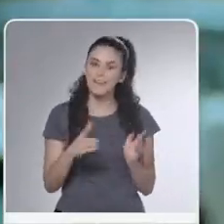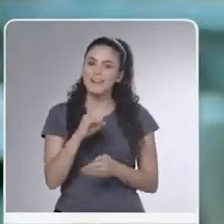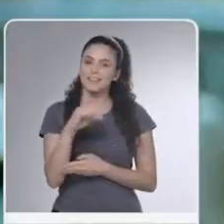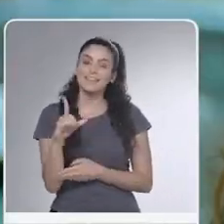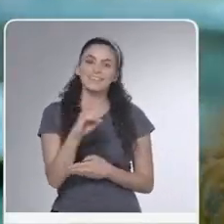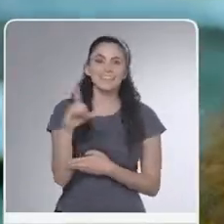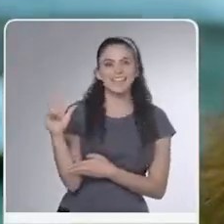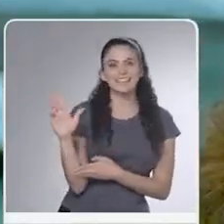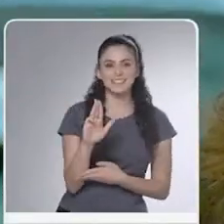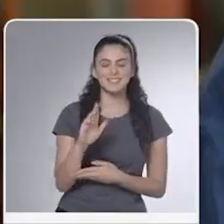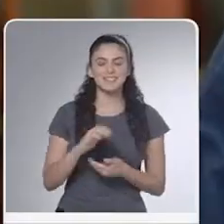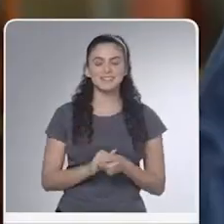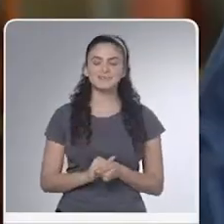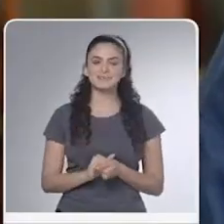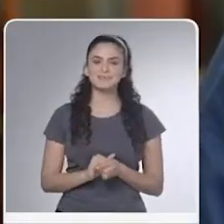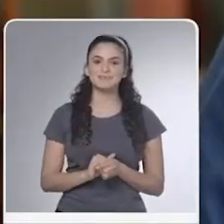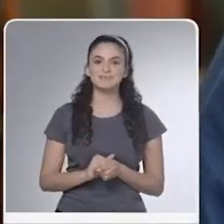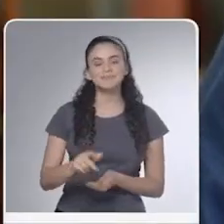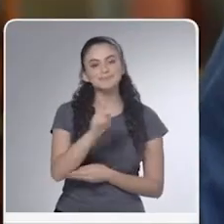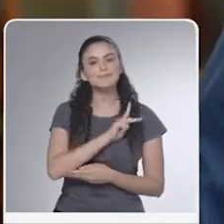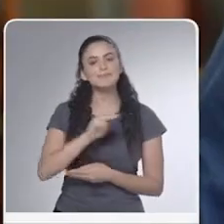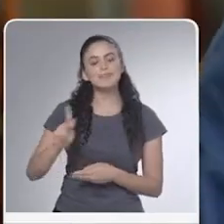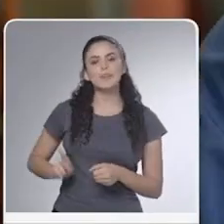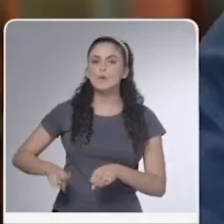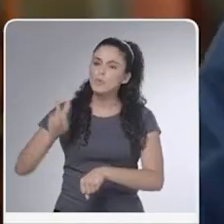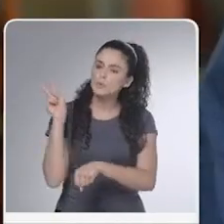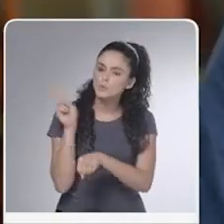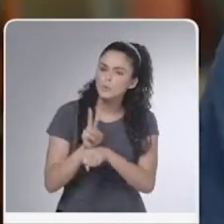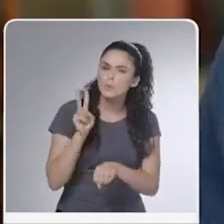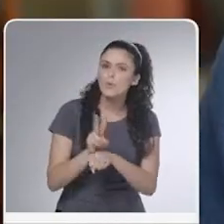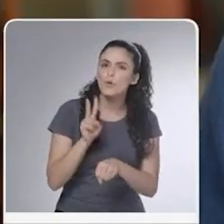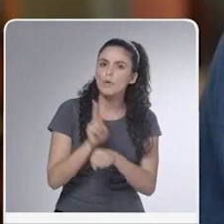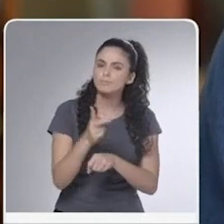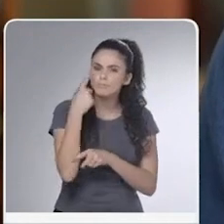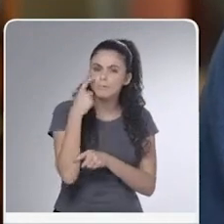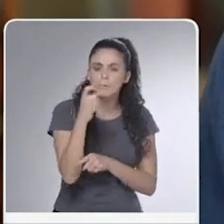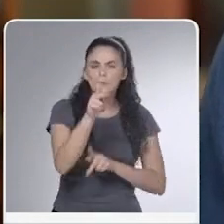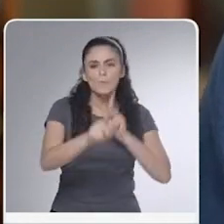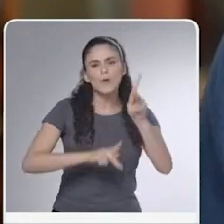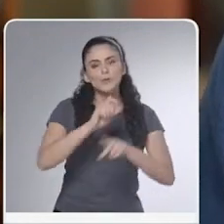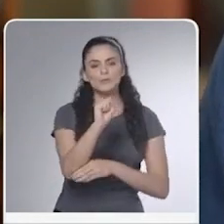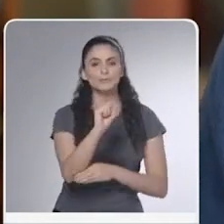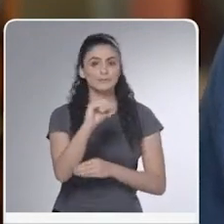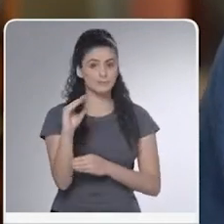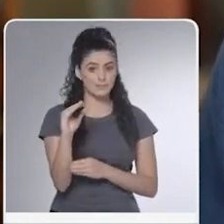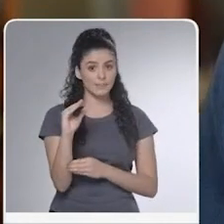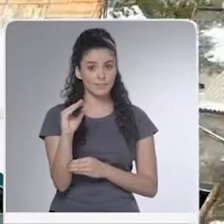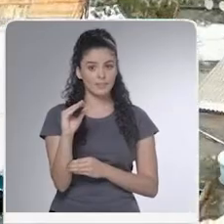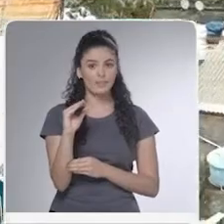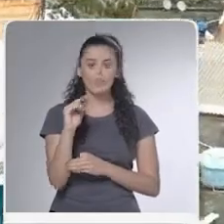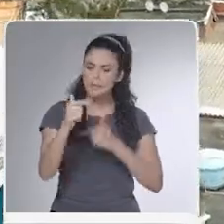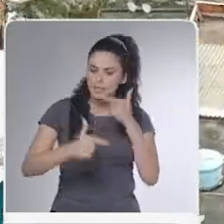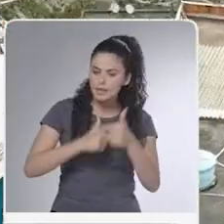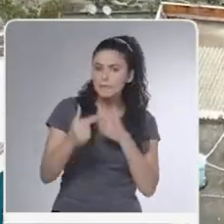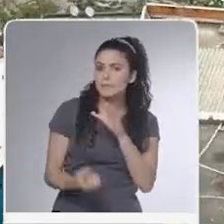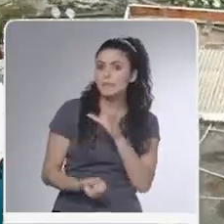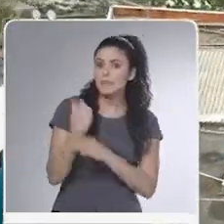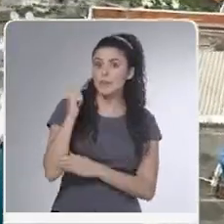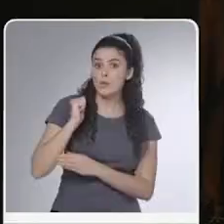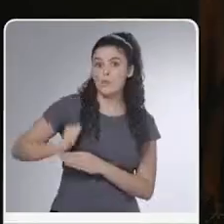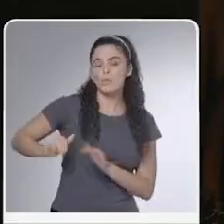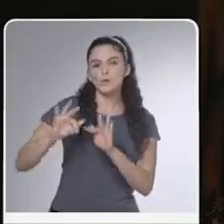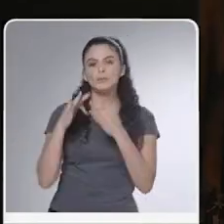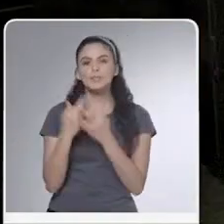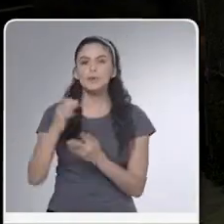Dércio. É Dércio e Lula. Como presidente, cuidei com muito carinho dos interesses do povo catarinense. Fizemos o Bolsa